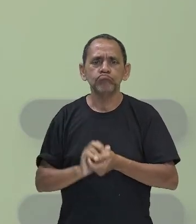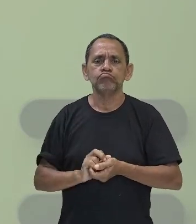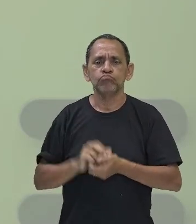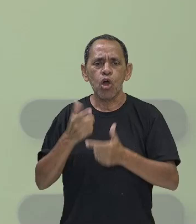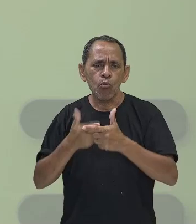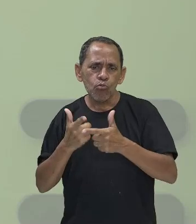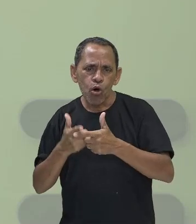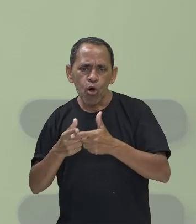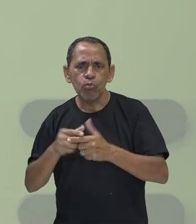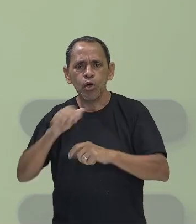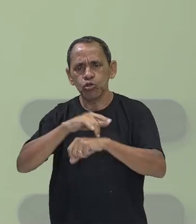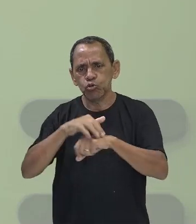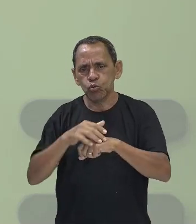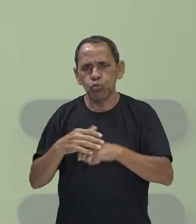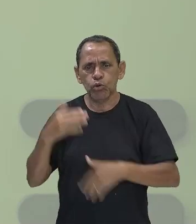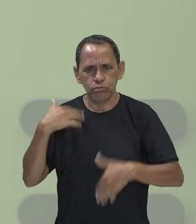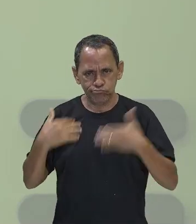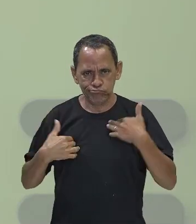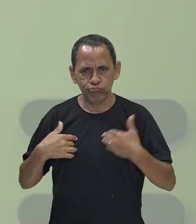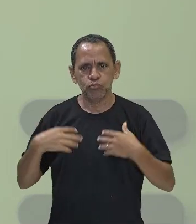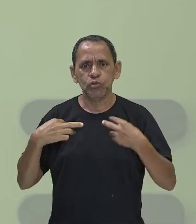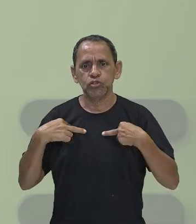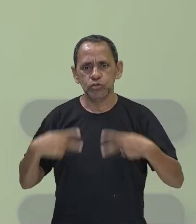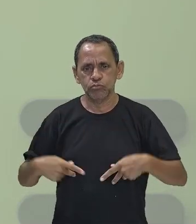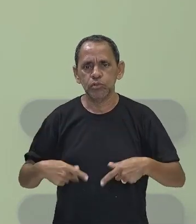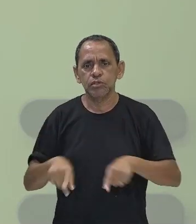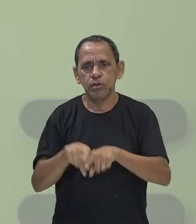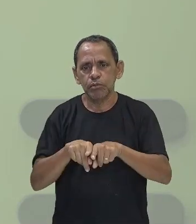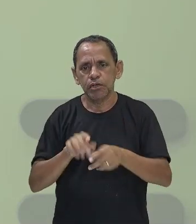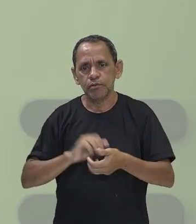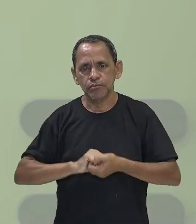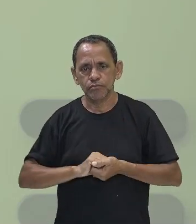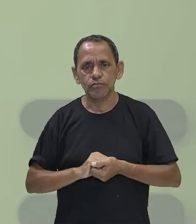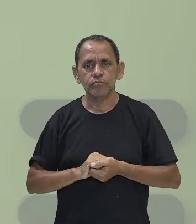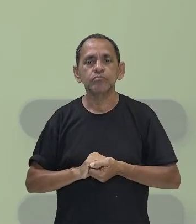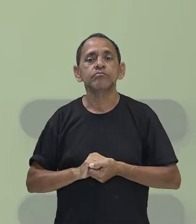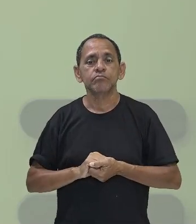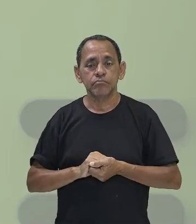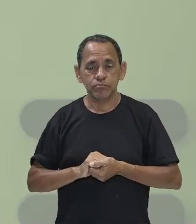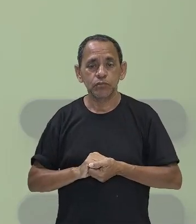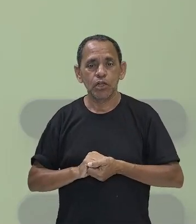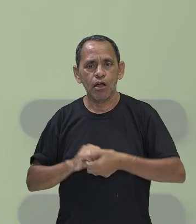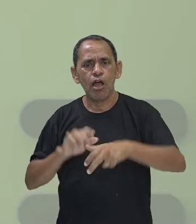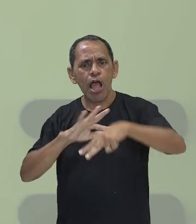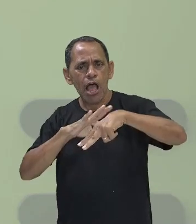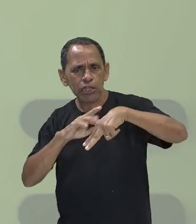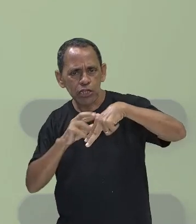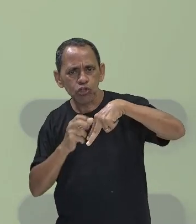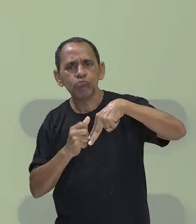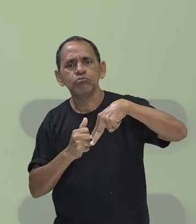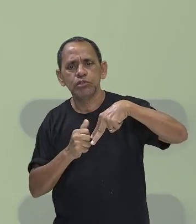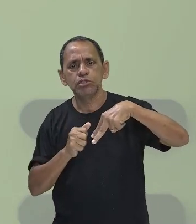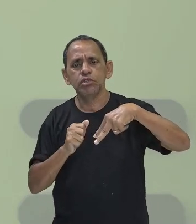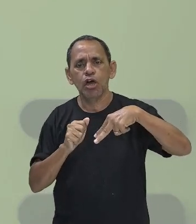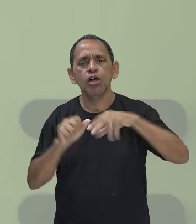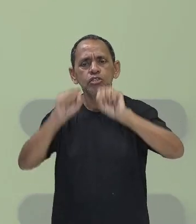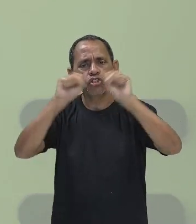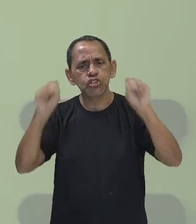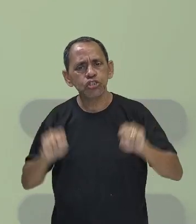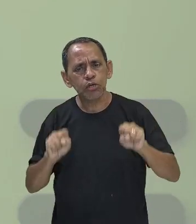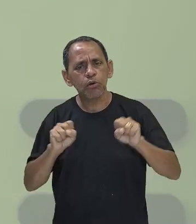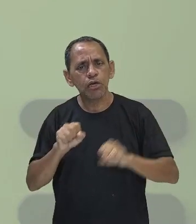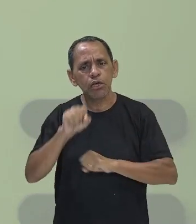Considerando aqui que o nosso estudo é do corpo humano. A anatomia que nós estamos conhecendo é do Sistema Imune